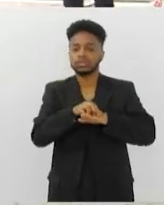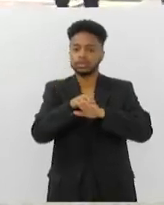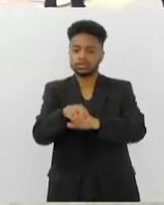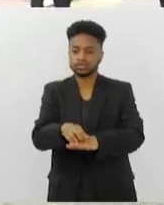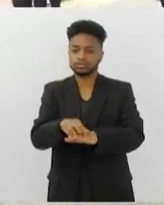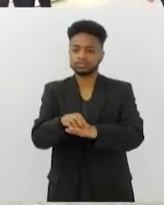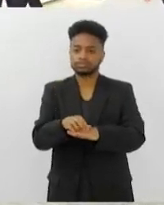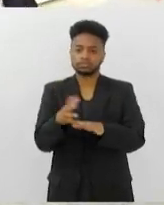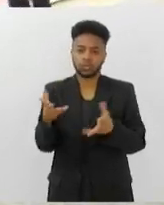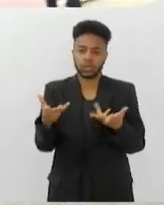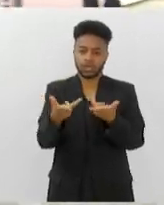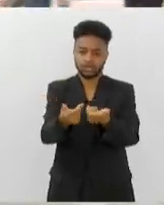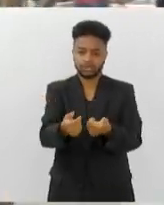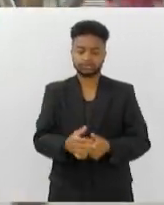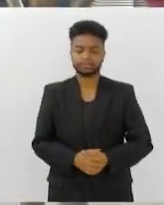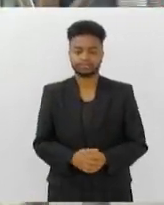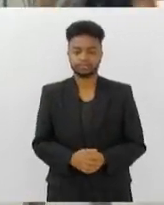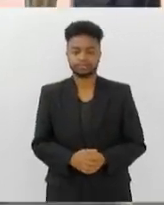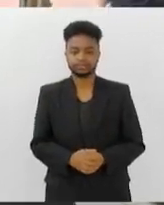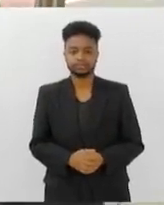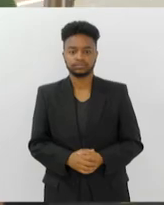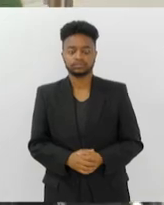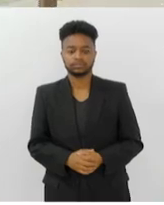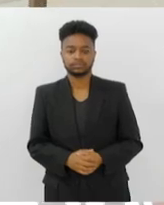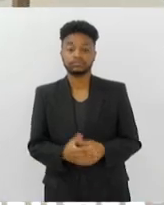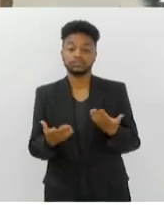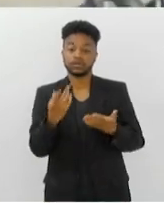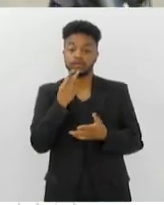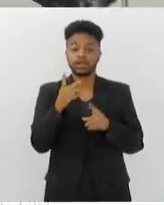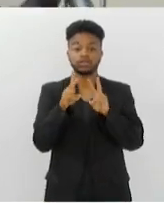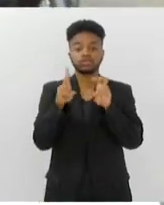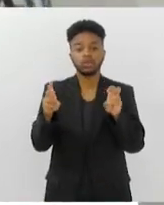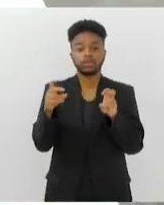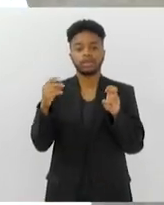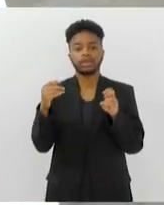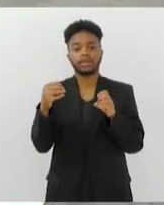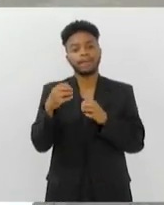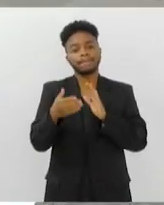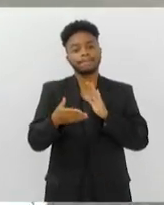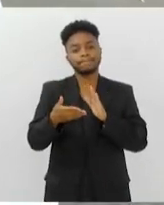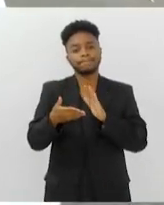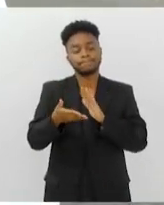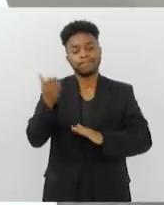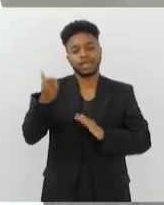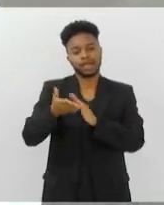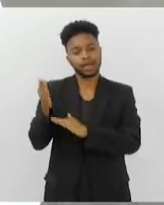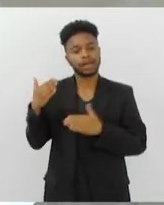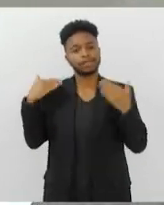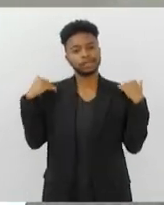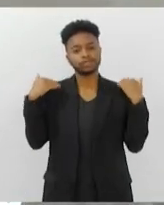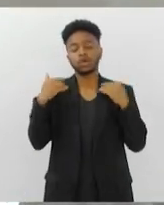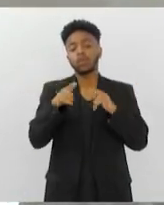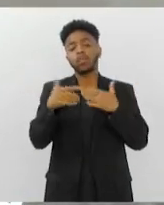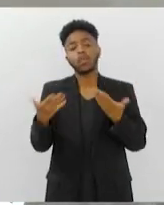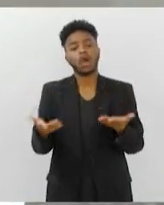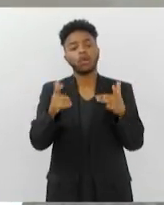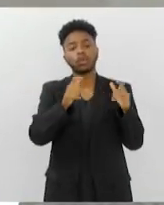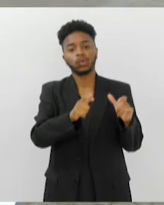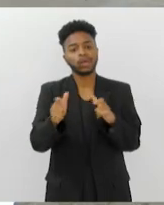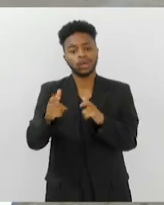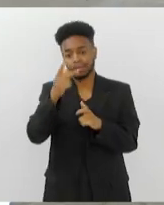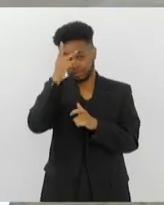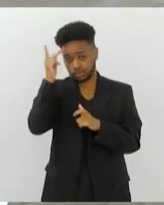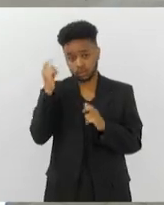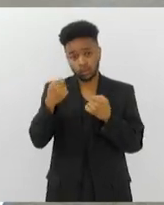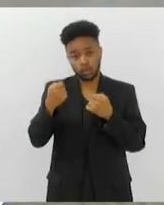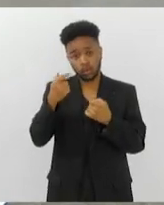de qualidade. Falando sobre um pouquinho desse city tour, dessas viagens, quais são as localidades que as pessoas que conseguem esse serviço, elas